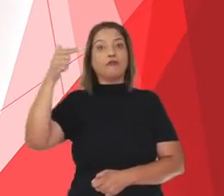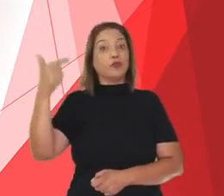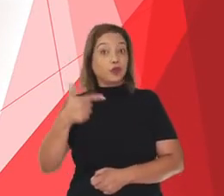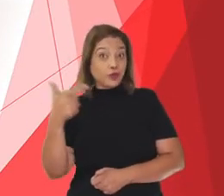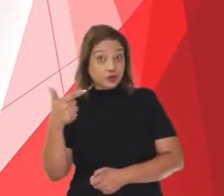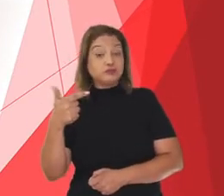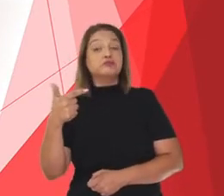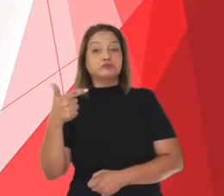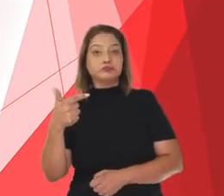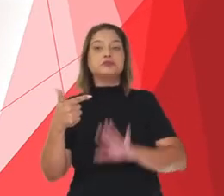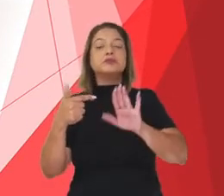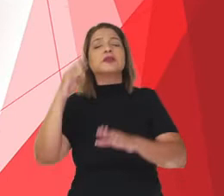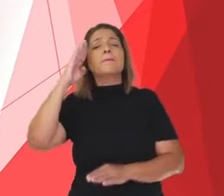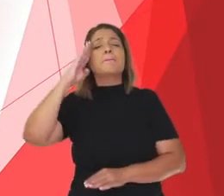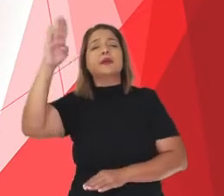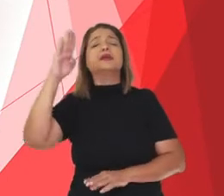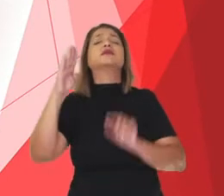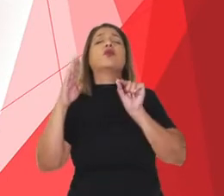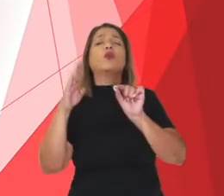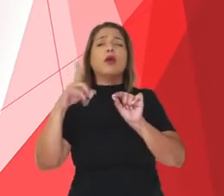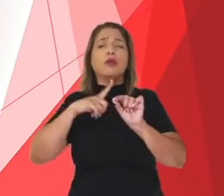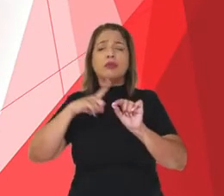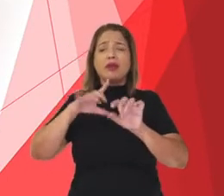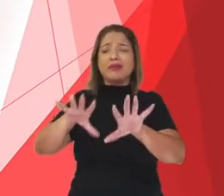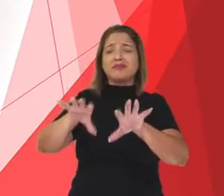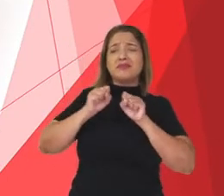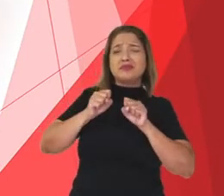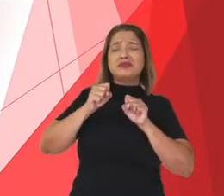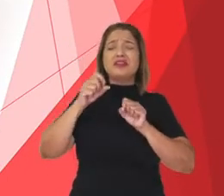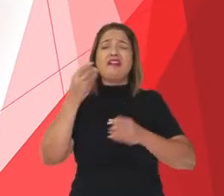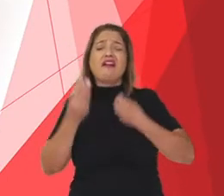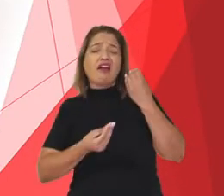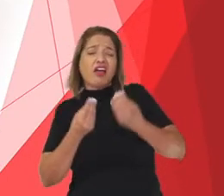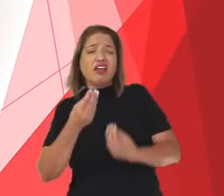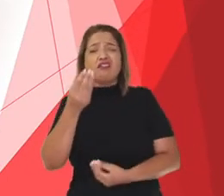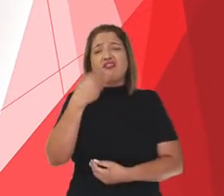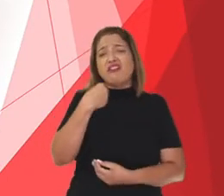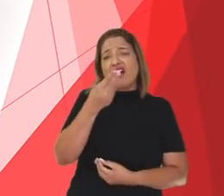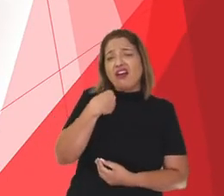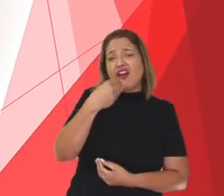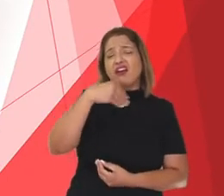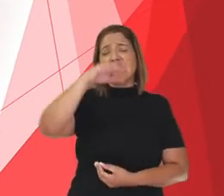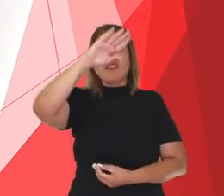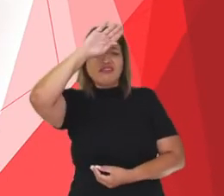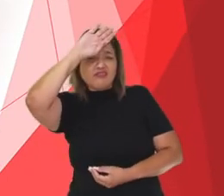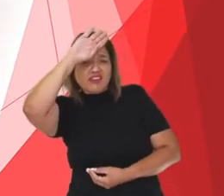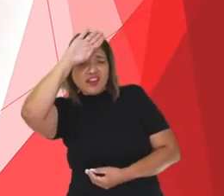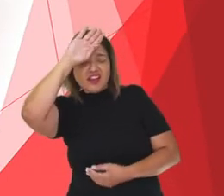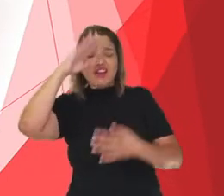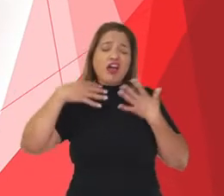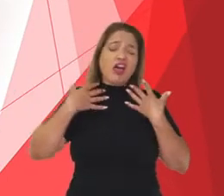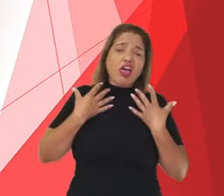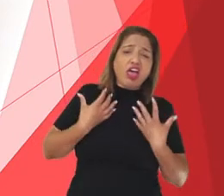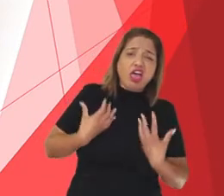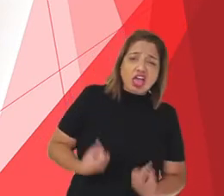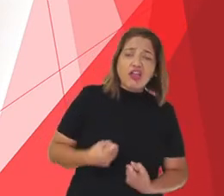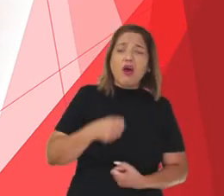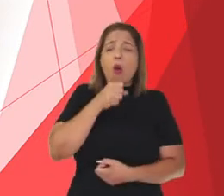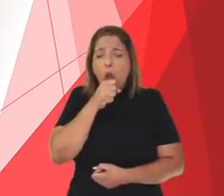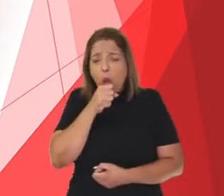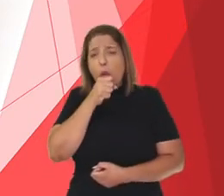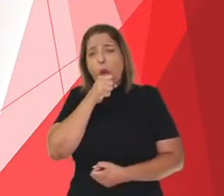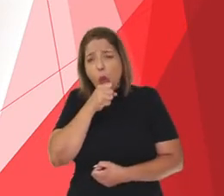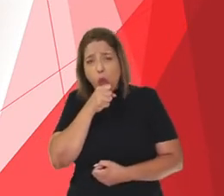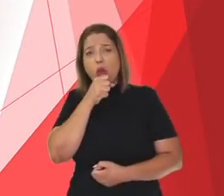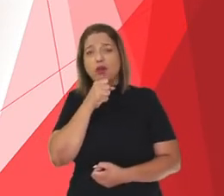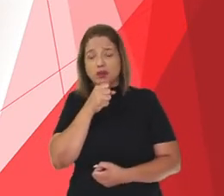sintomas da COVID-19 são febre, cansaço, tosse seca. Pode-se dizer